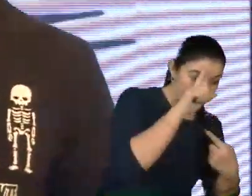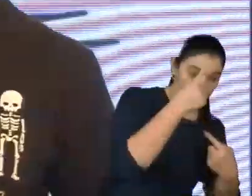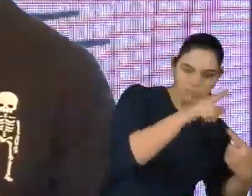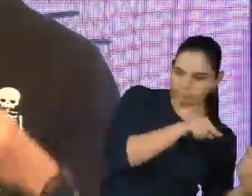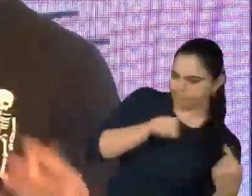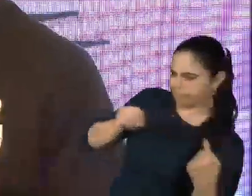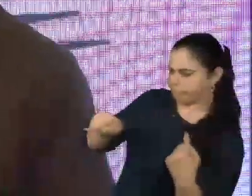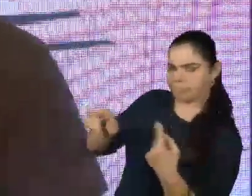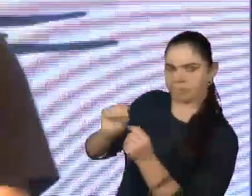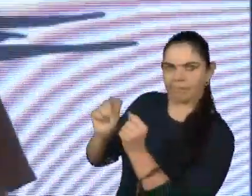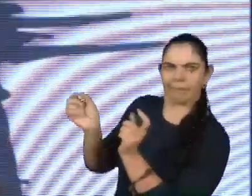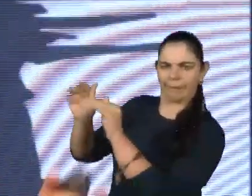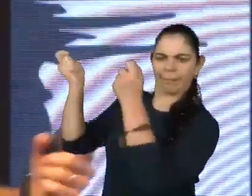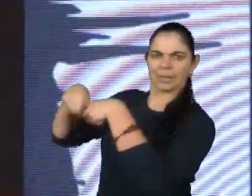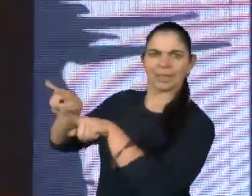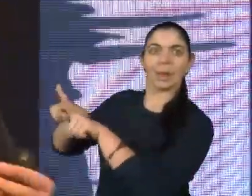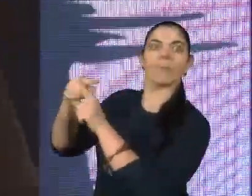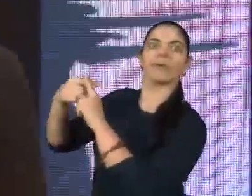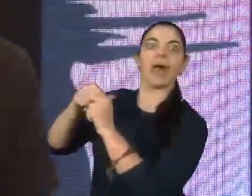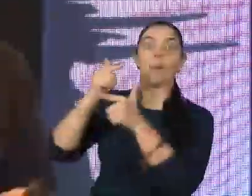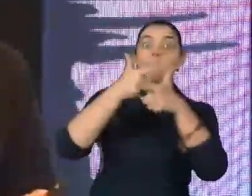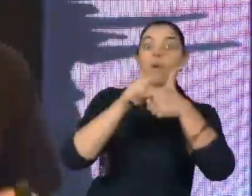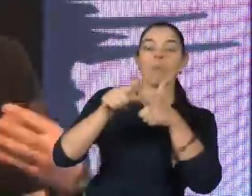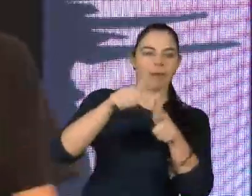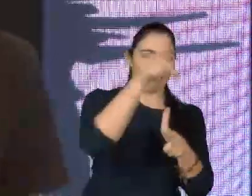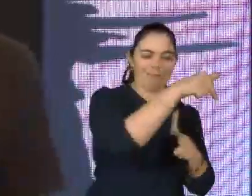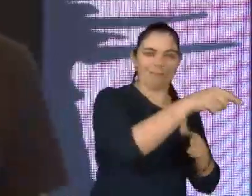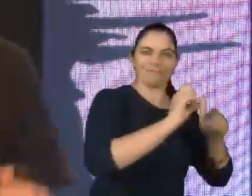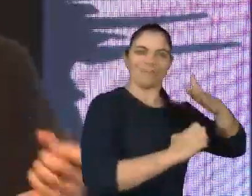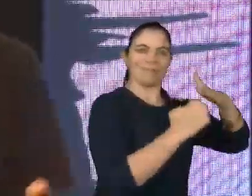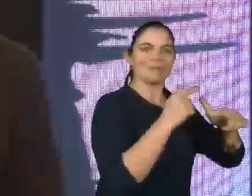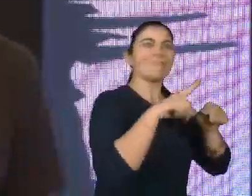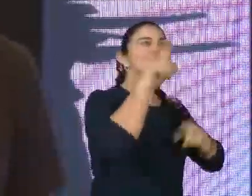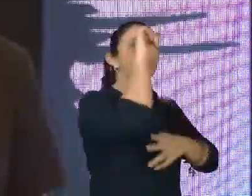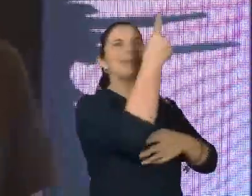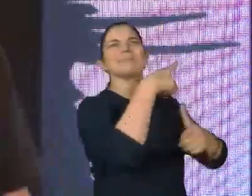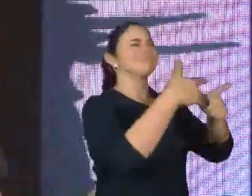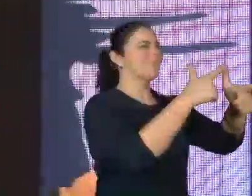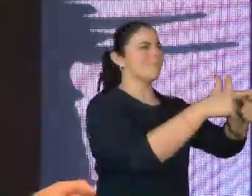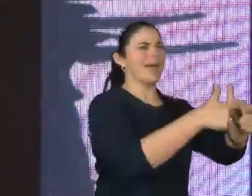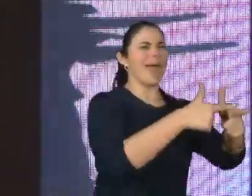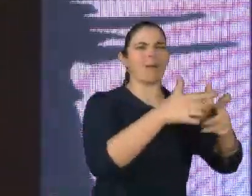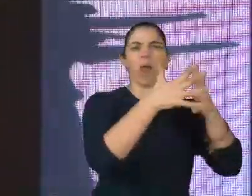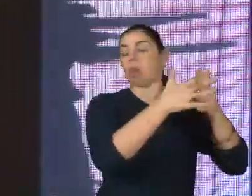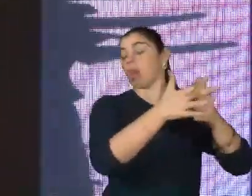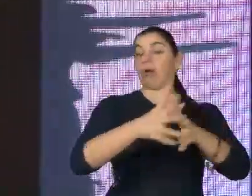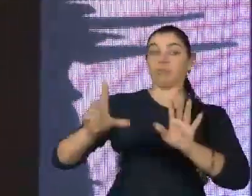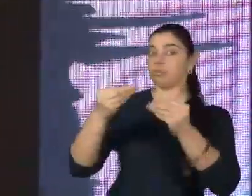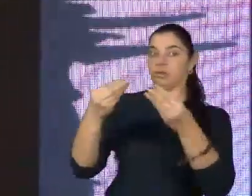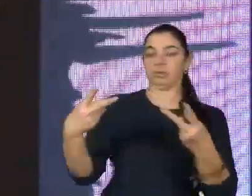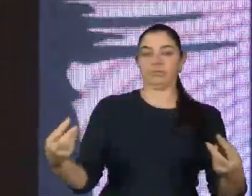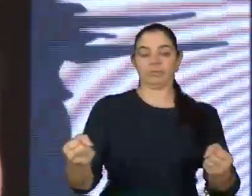problema, uma obrigação do que uma convicção, não deveria estar presente no mundo empresarial nos dias de hoje.